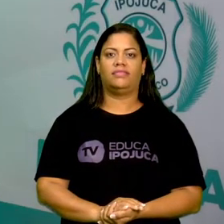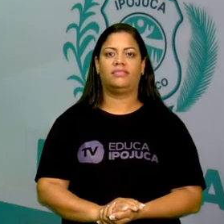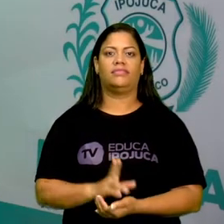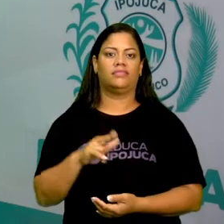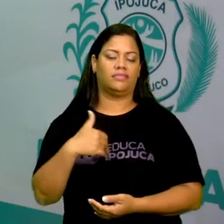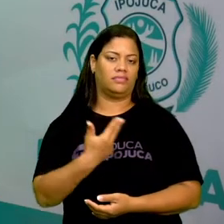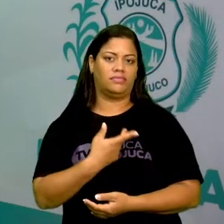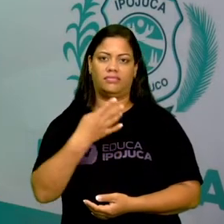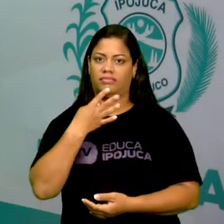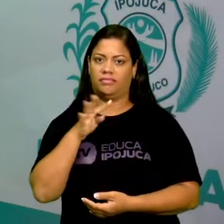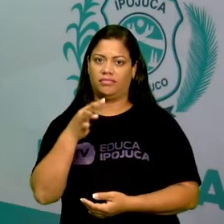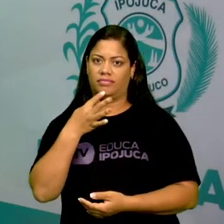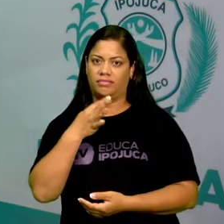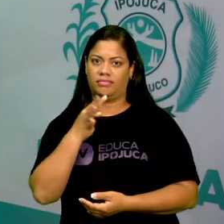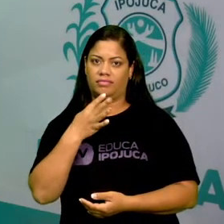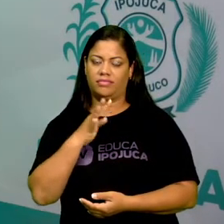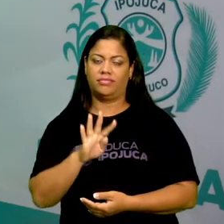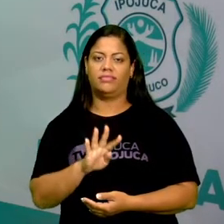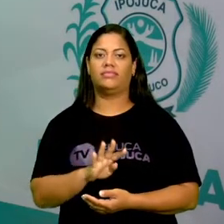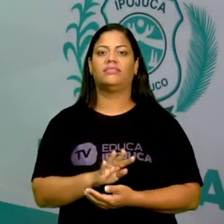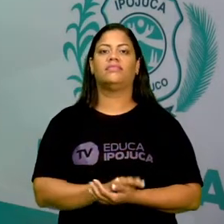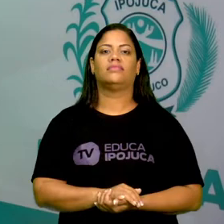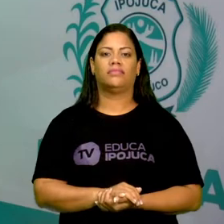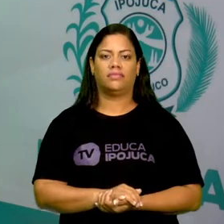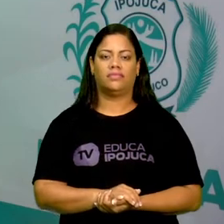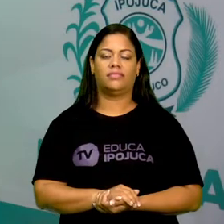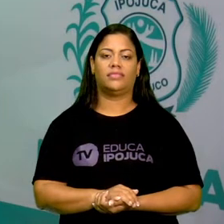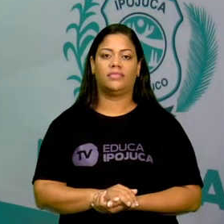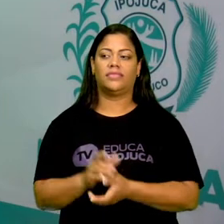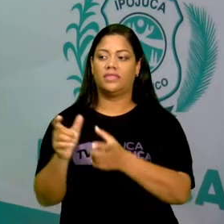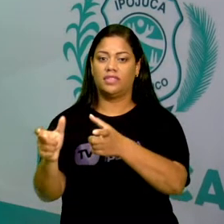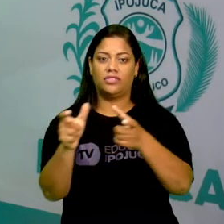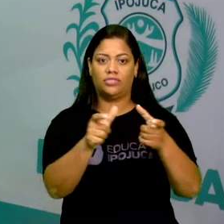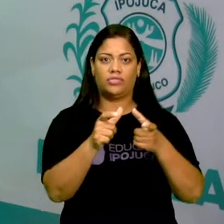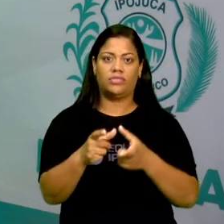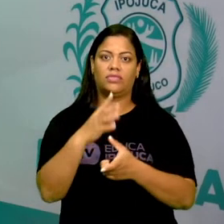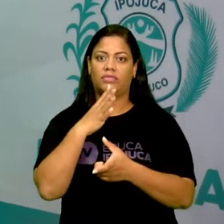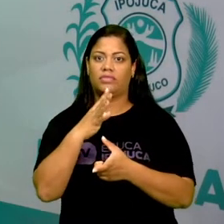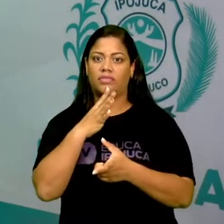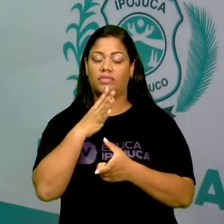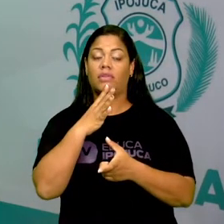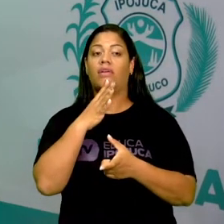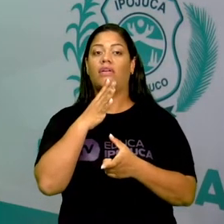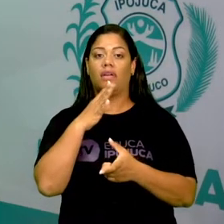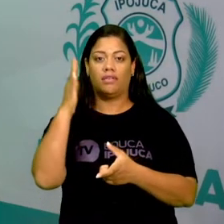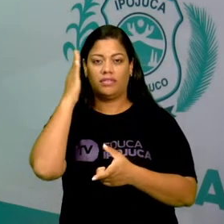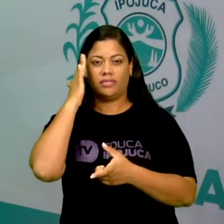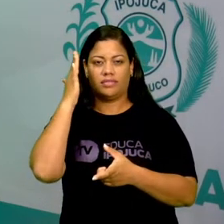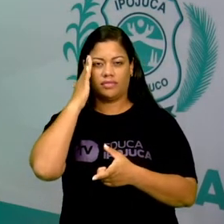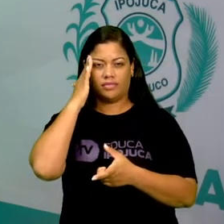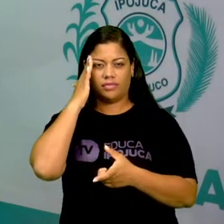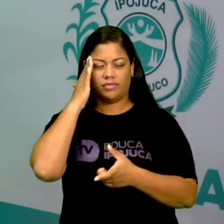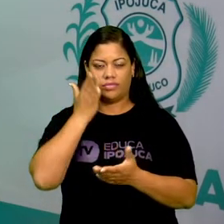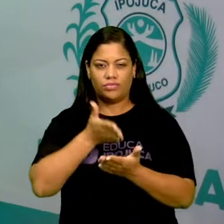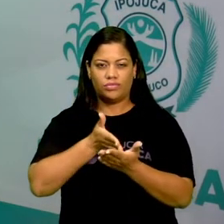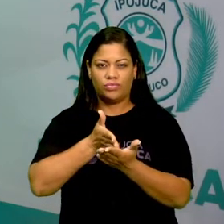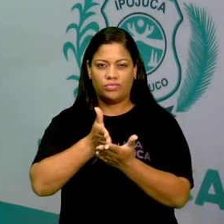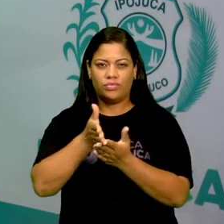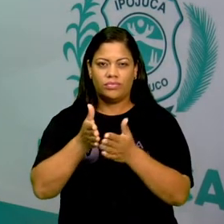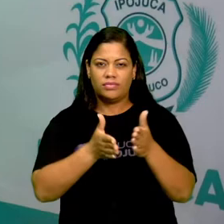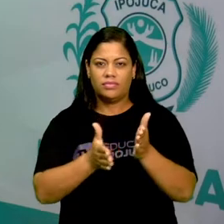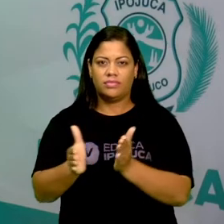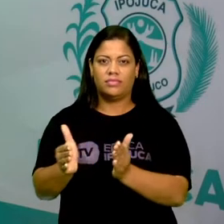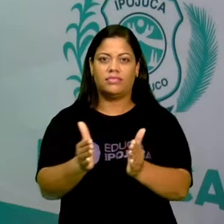que a gente não conhece. Então, pontos de referência nos ajudam a termos um direcionamento no